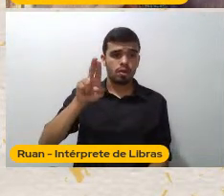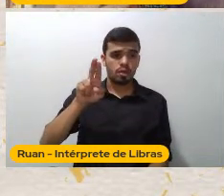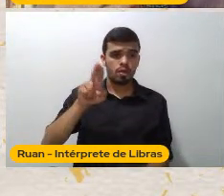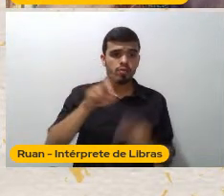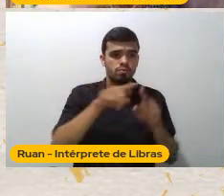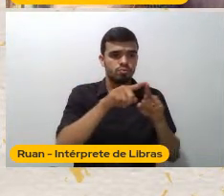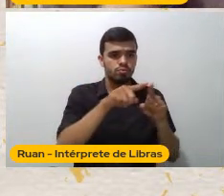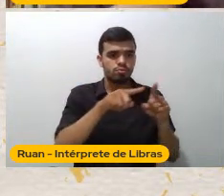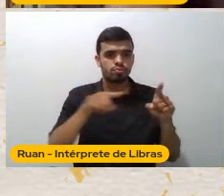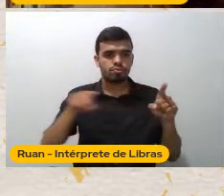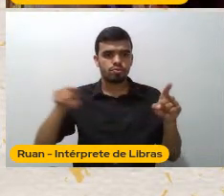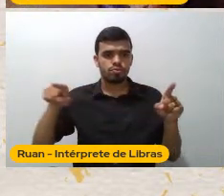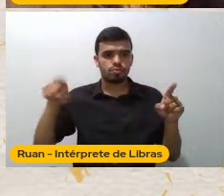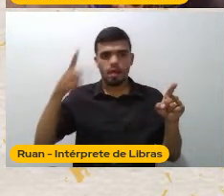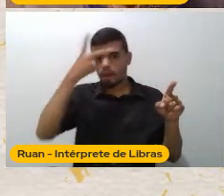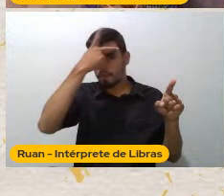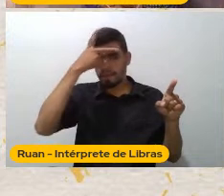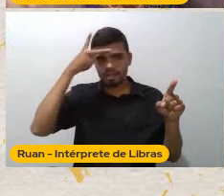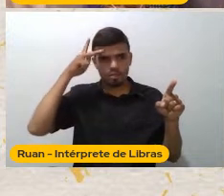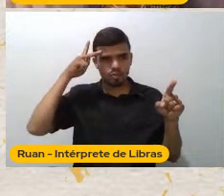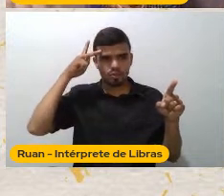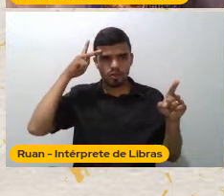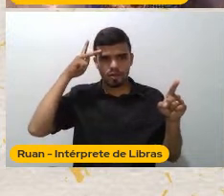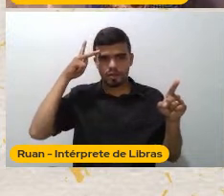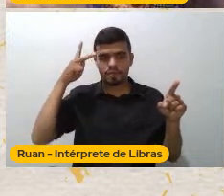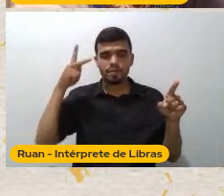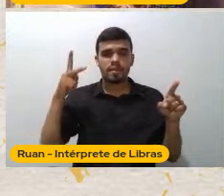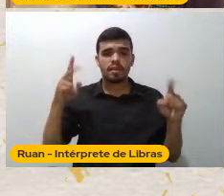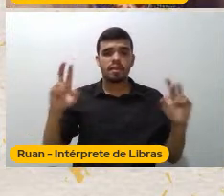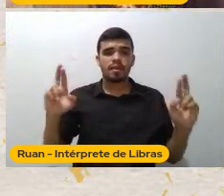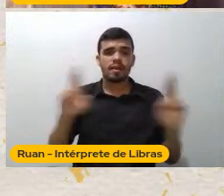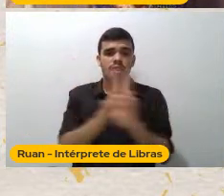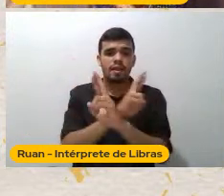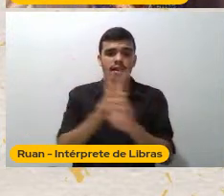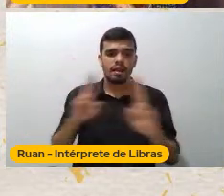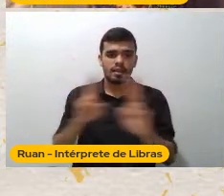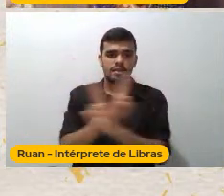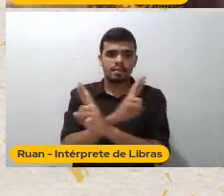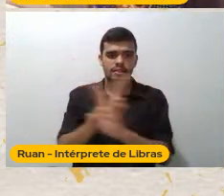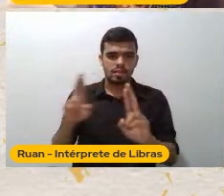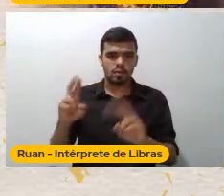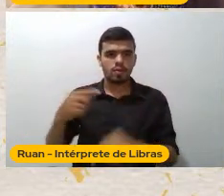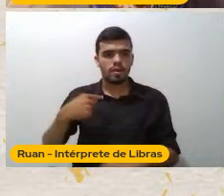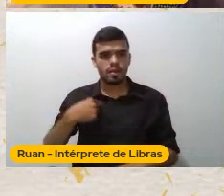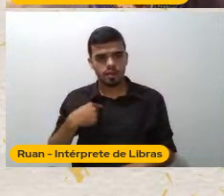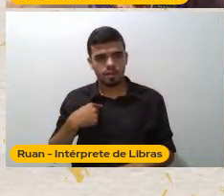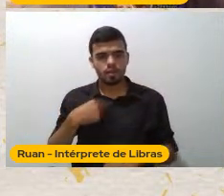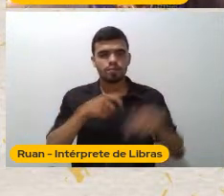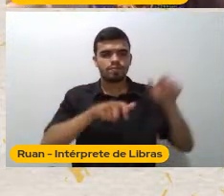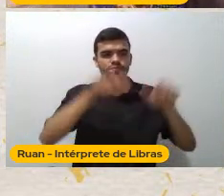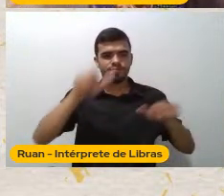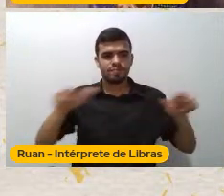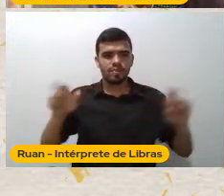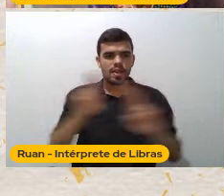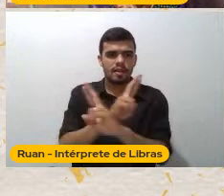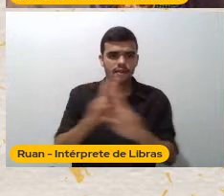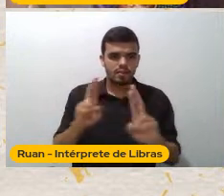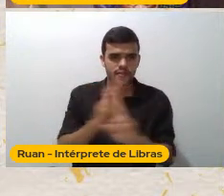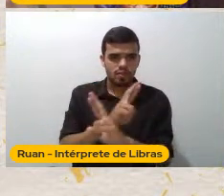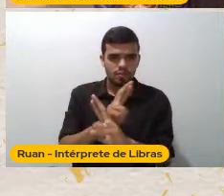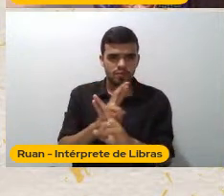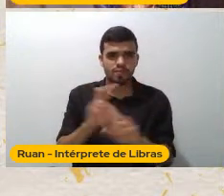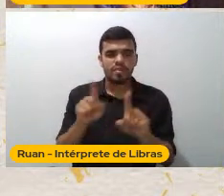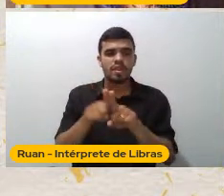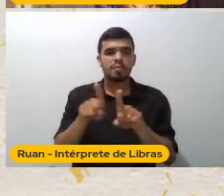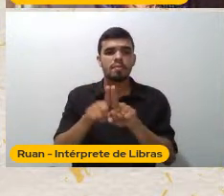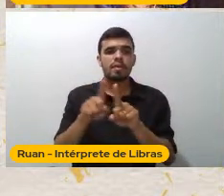E essa Essa relação Horizontal É uma relação De estabilidade É que esse eu Ele se estabiliza